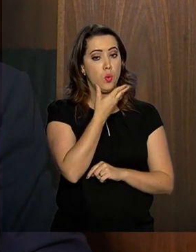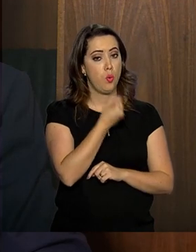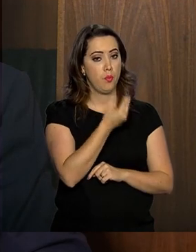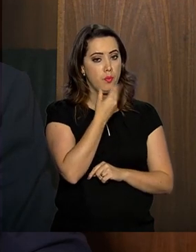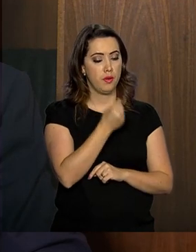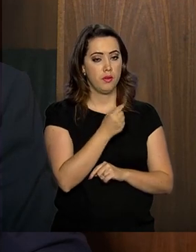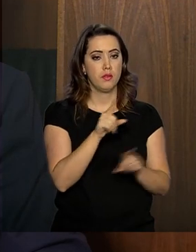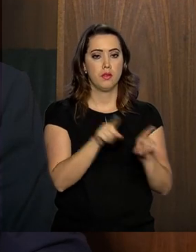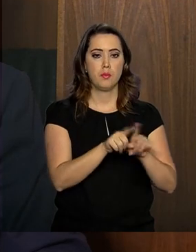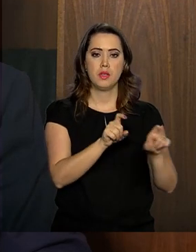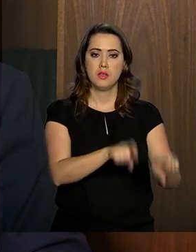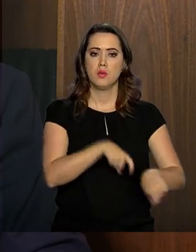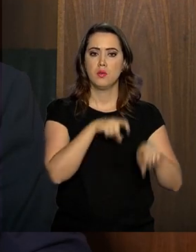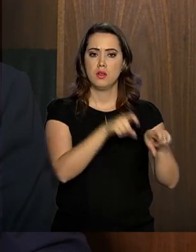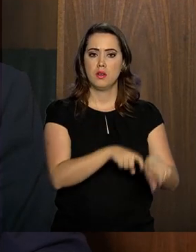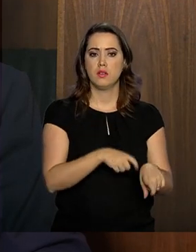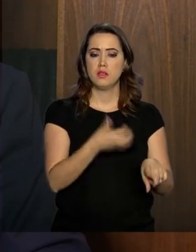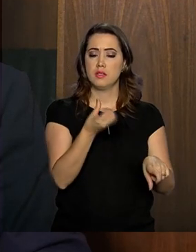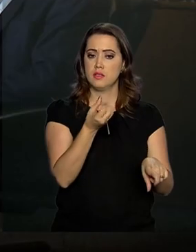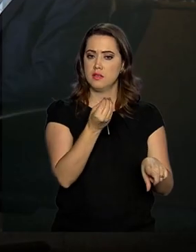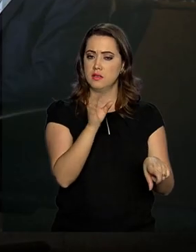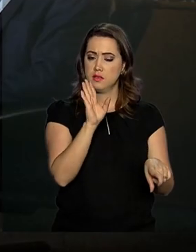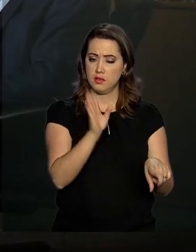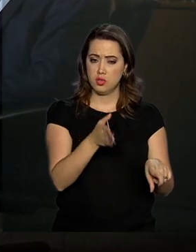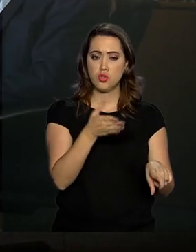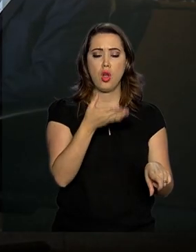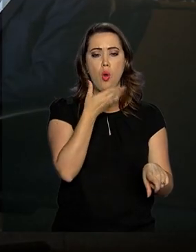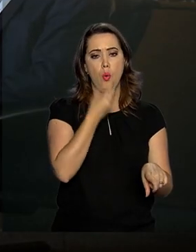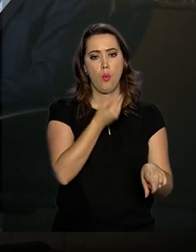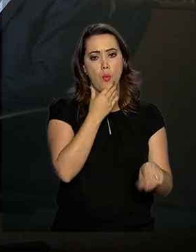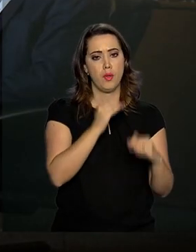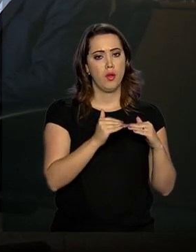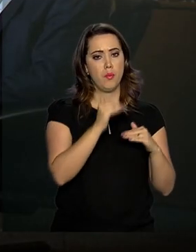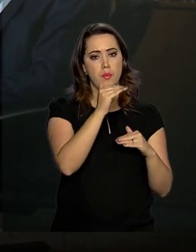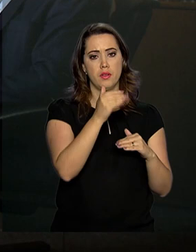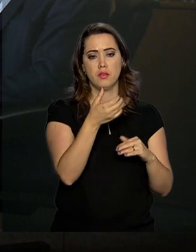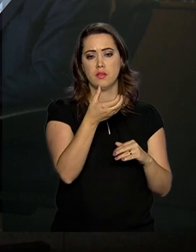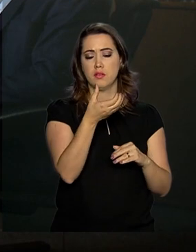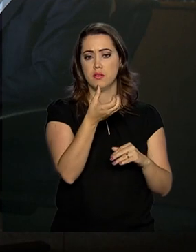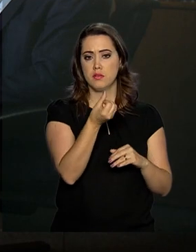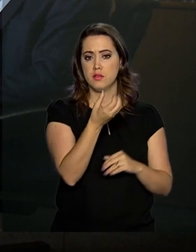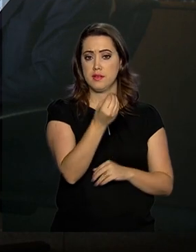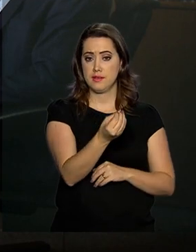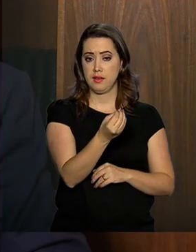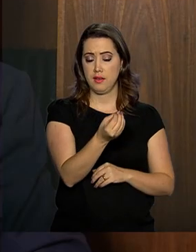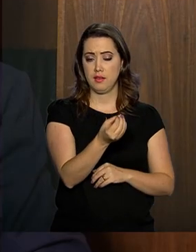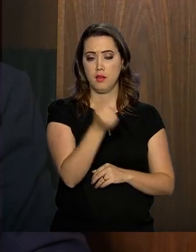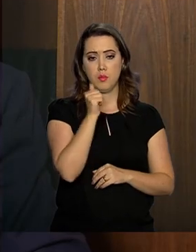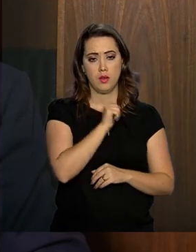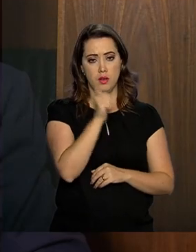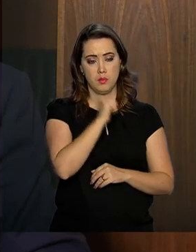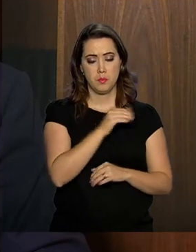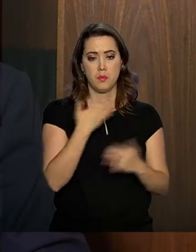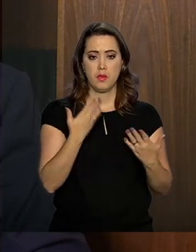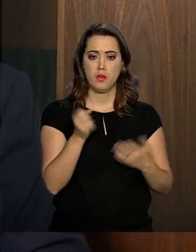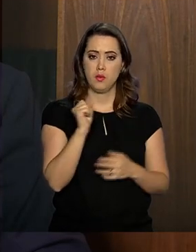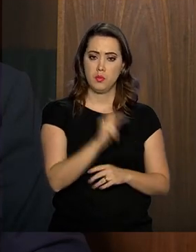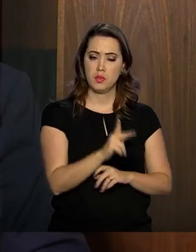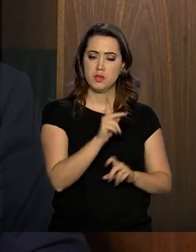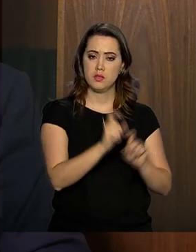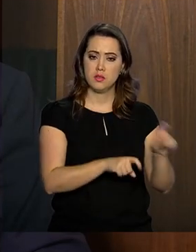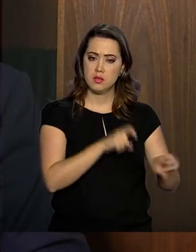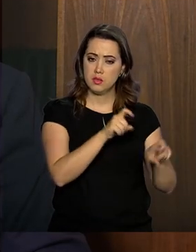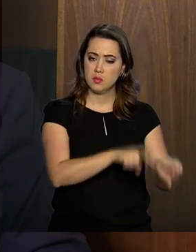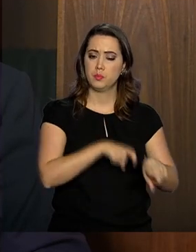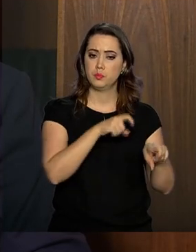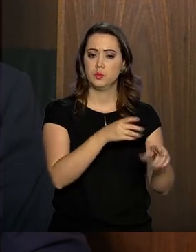caso dos rurais, é 60 anos, que já é para homem. Aí aumenta da mulher para 60 anos. Então, no caso das aposentadorias especiais, a